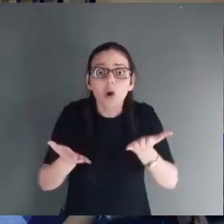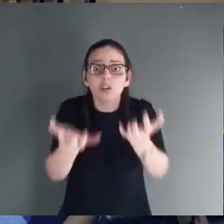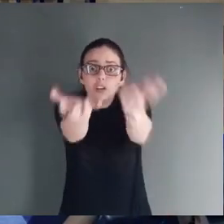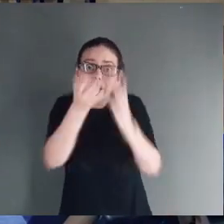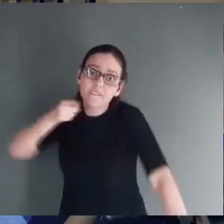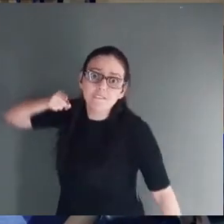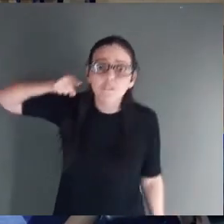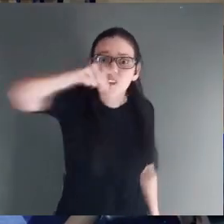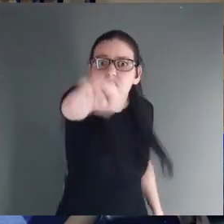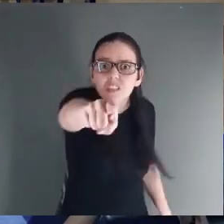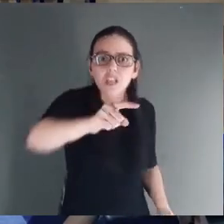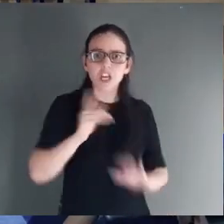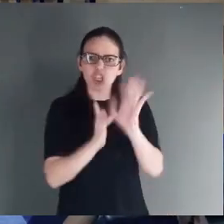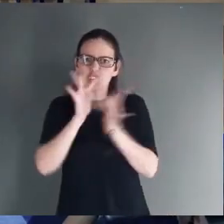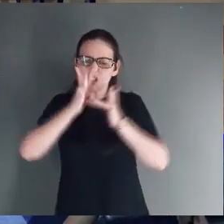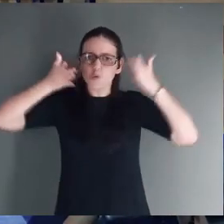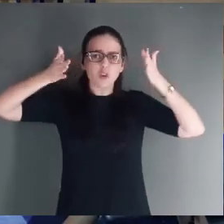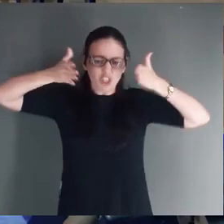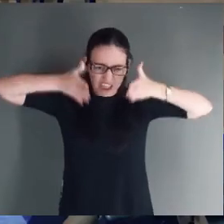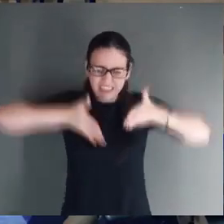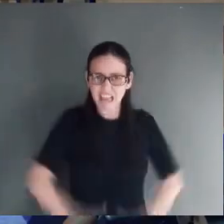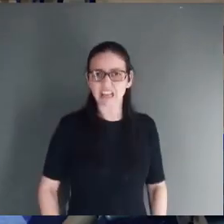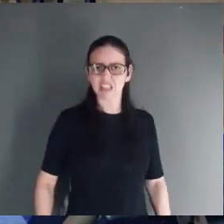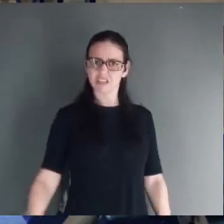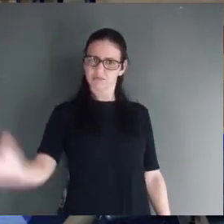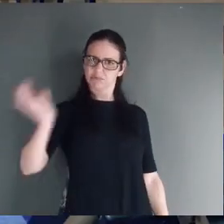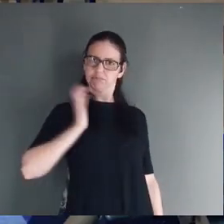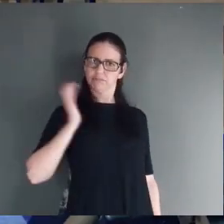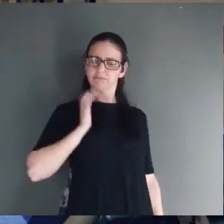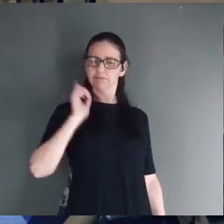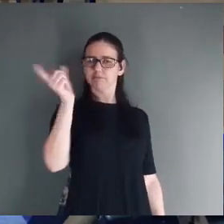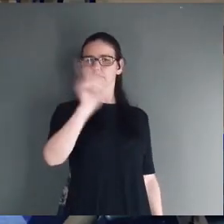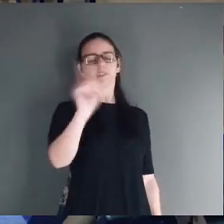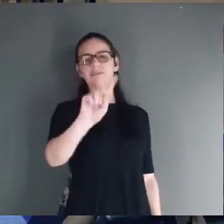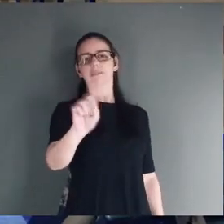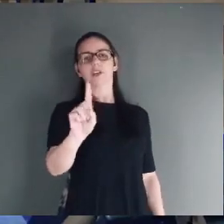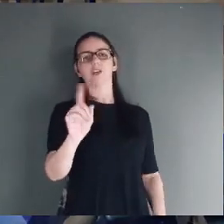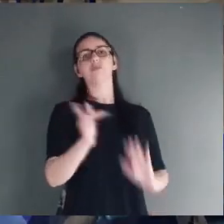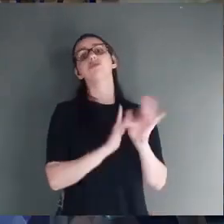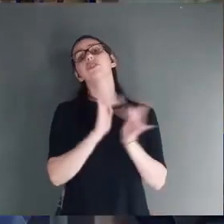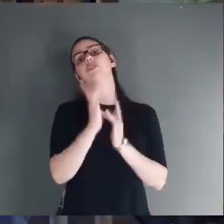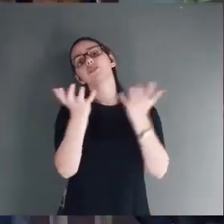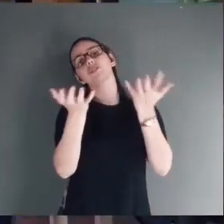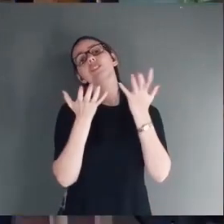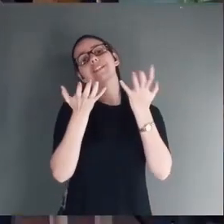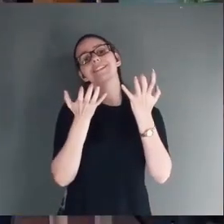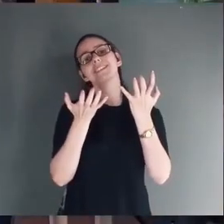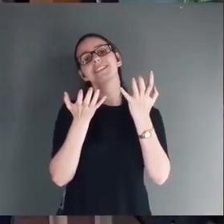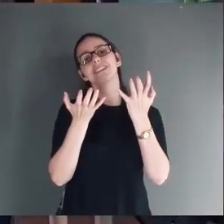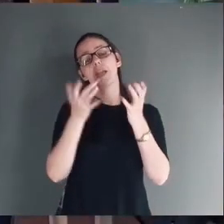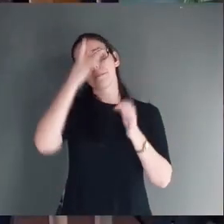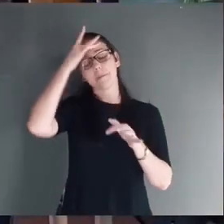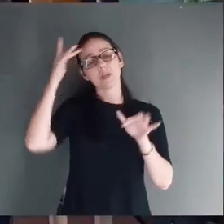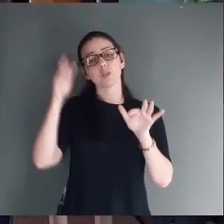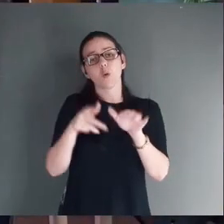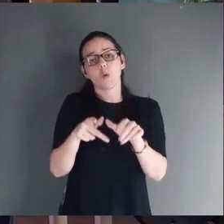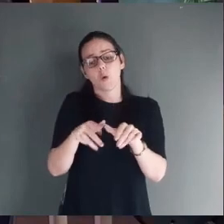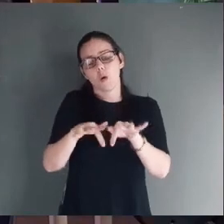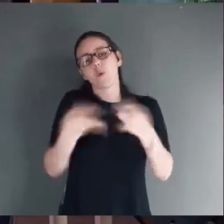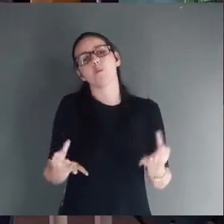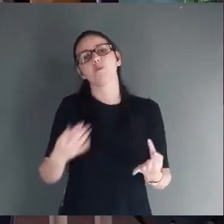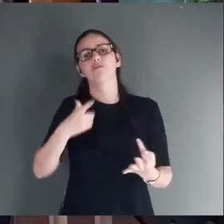Porque ele veio. Ele não nasceu num palácio. Porque ele queria que os mais humildes. Tivessem acesso a ele.